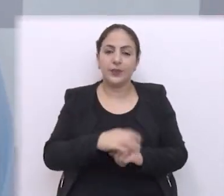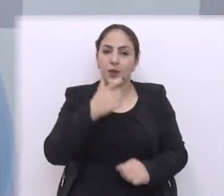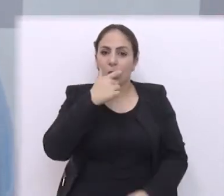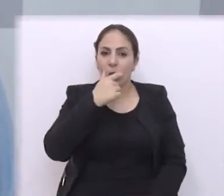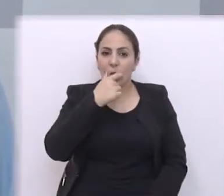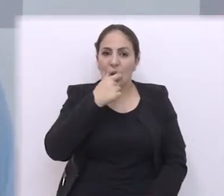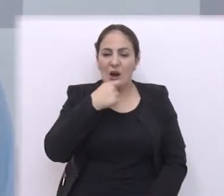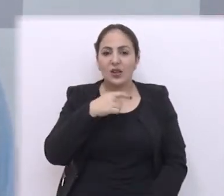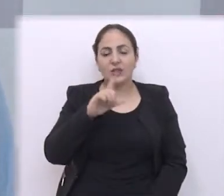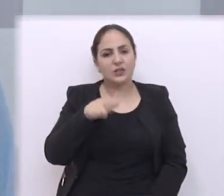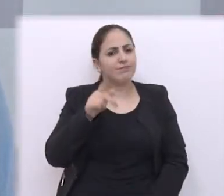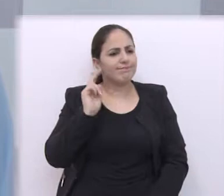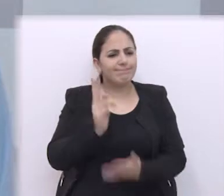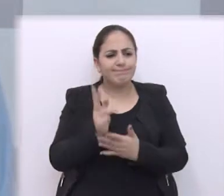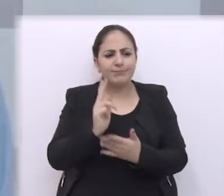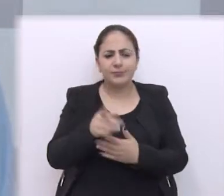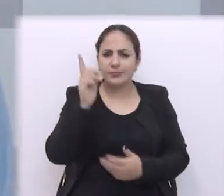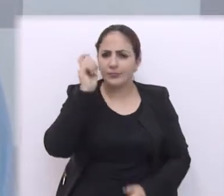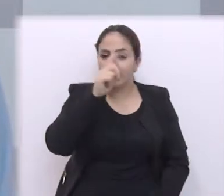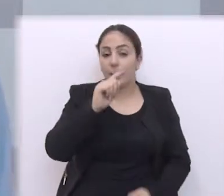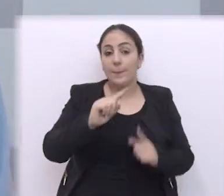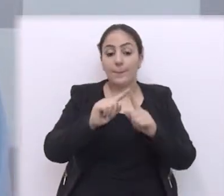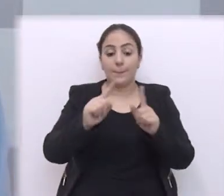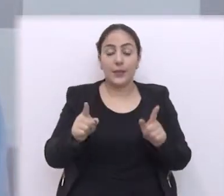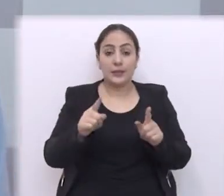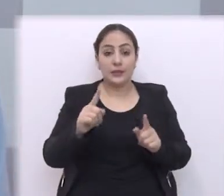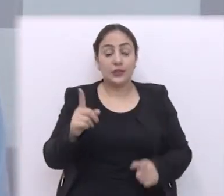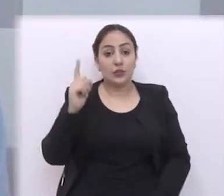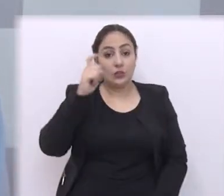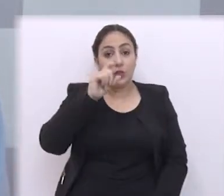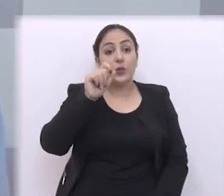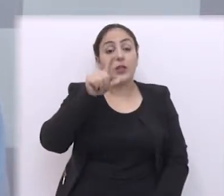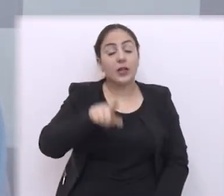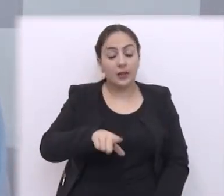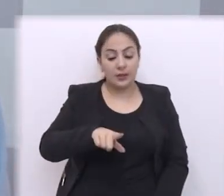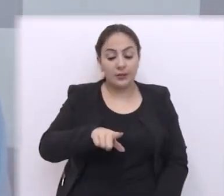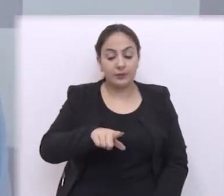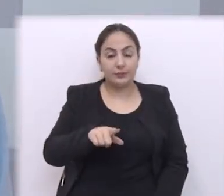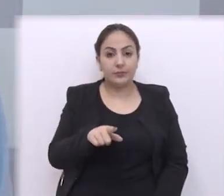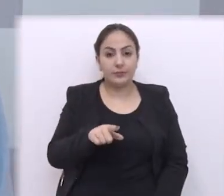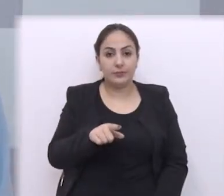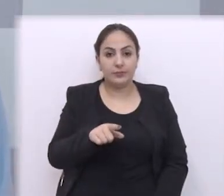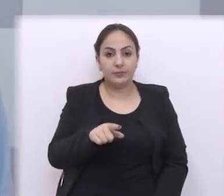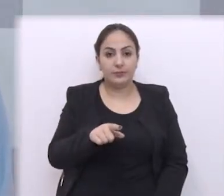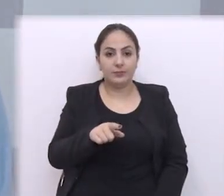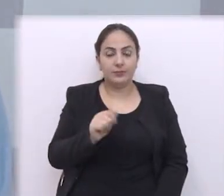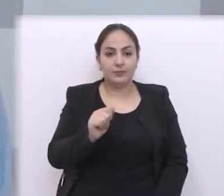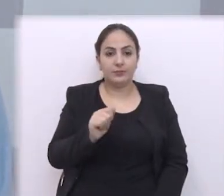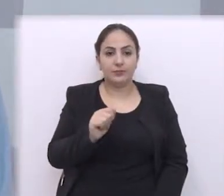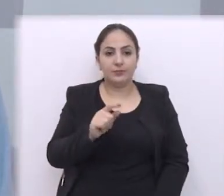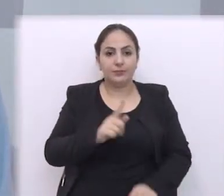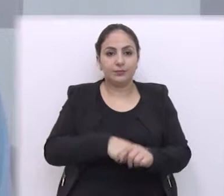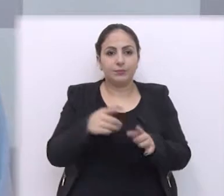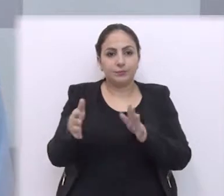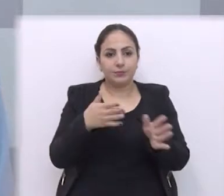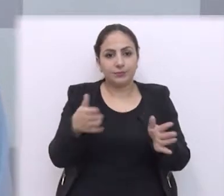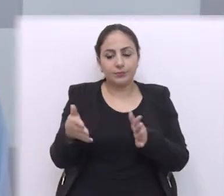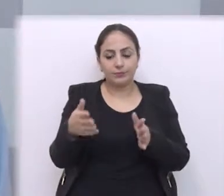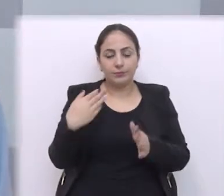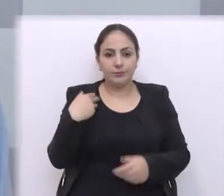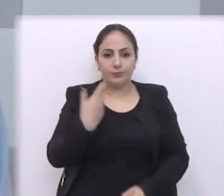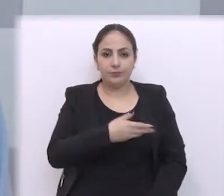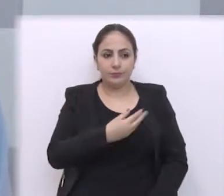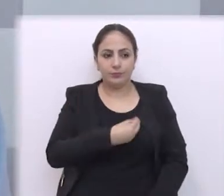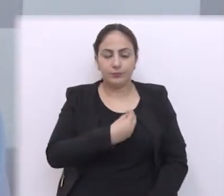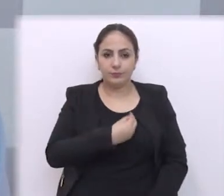estado é sempre difícil mas mais difícil é ainda numa época